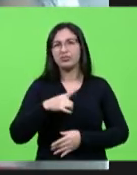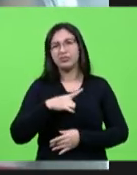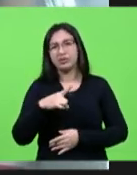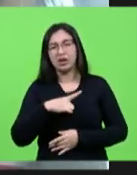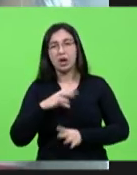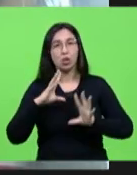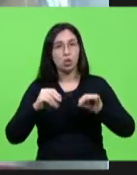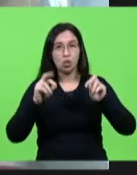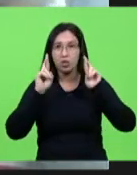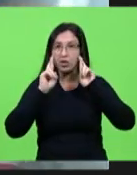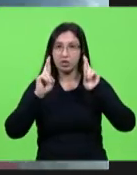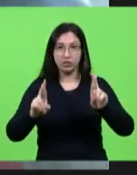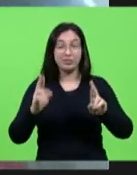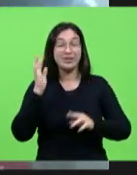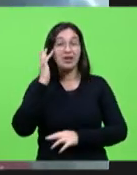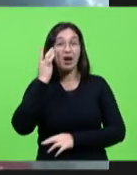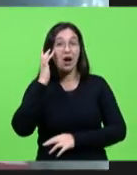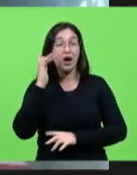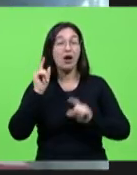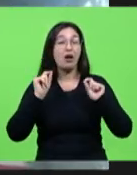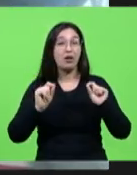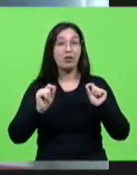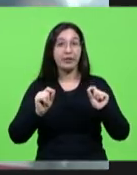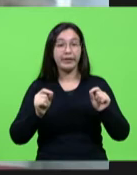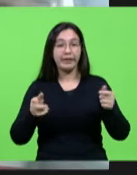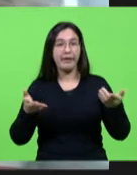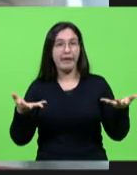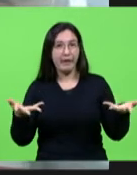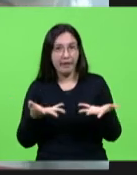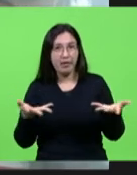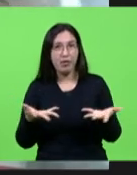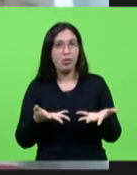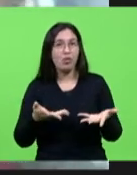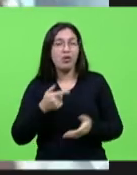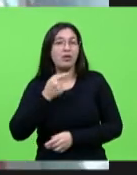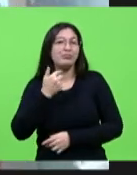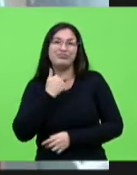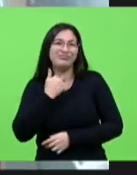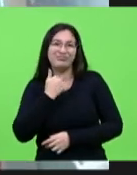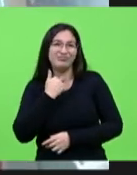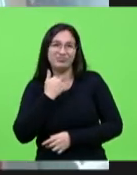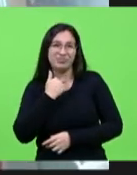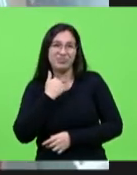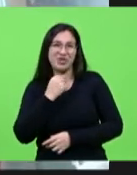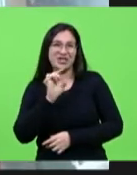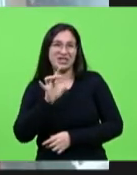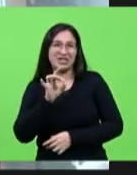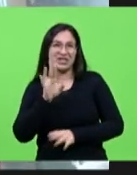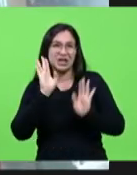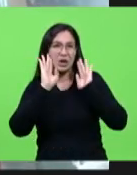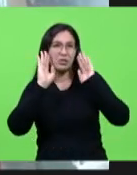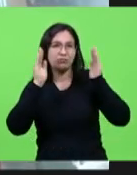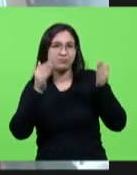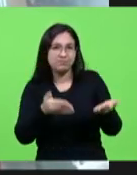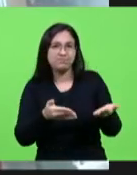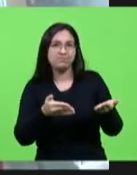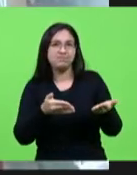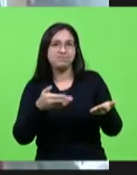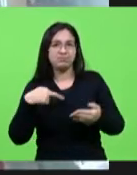respeito eu acho que nesse momento nós não temos que ver a bandeira religiosa de ninguém